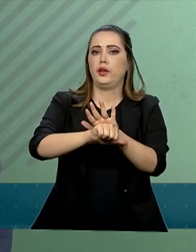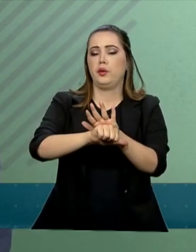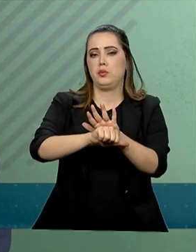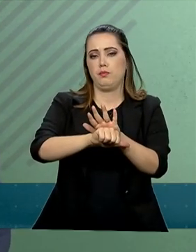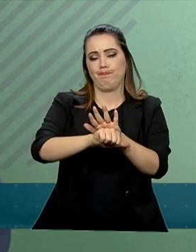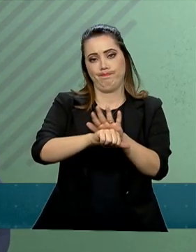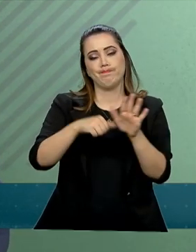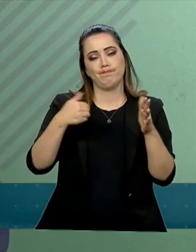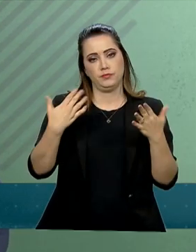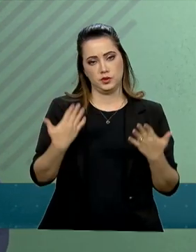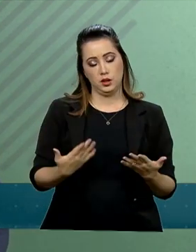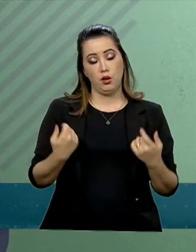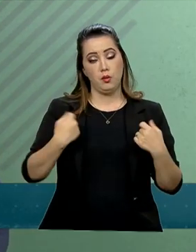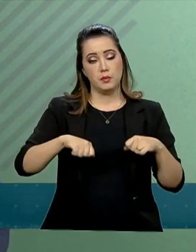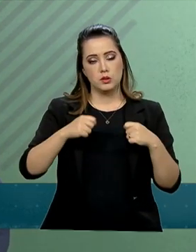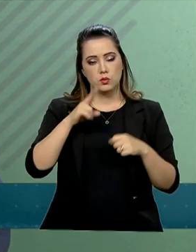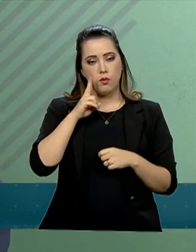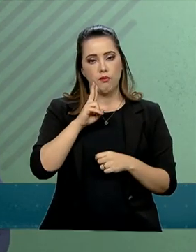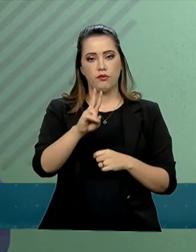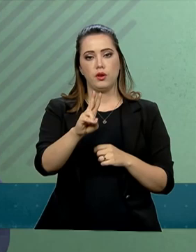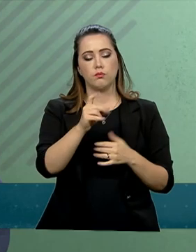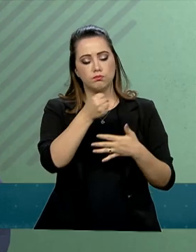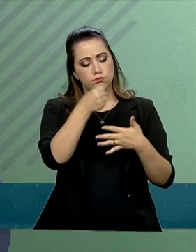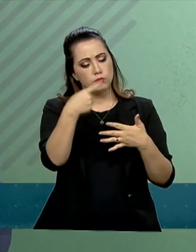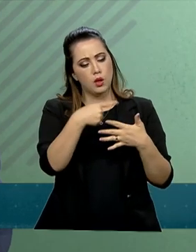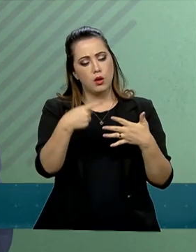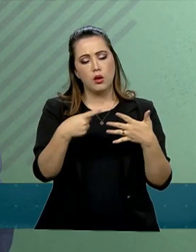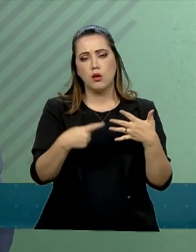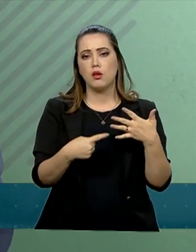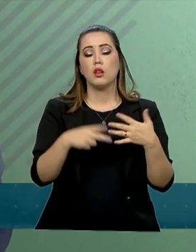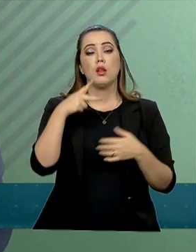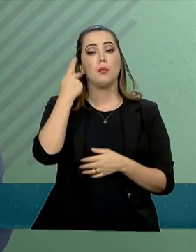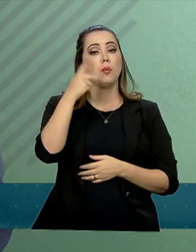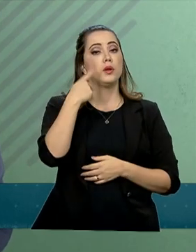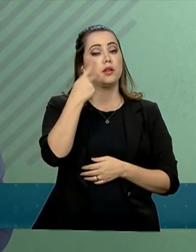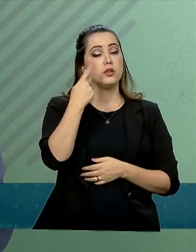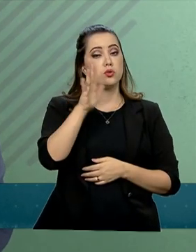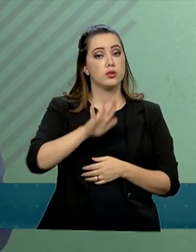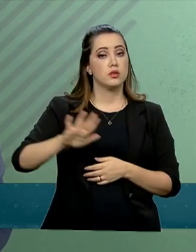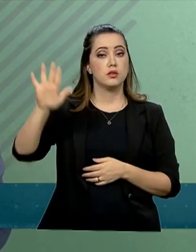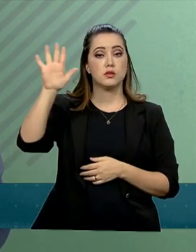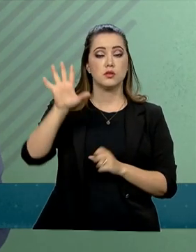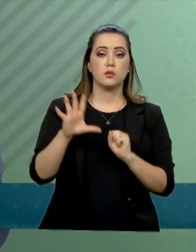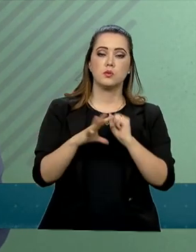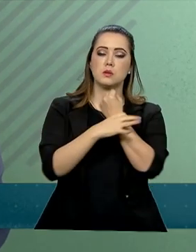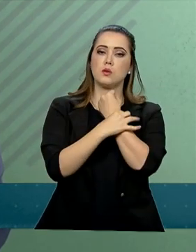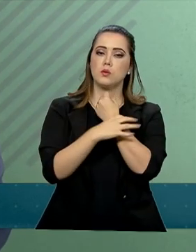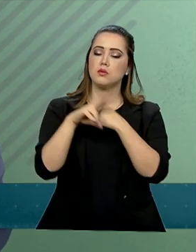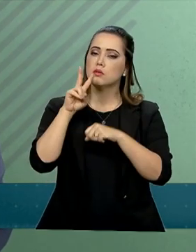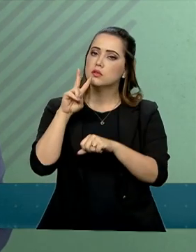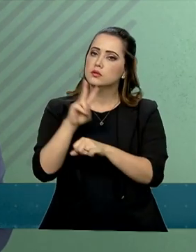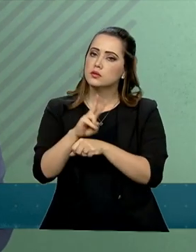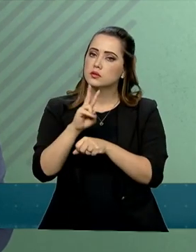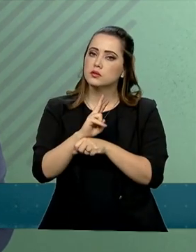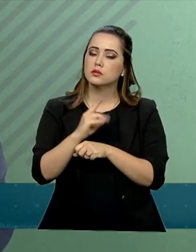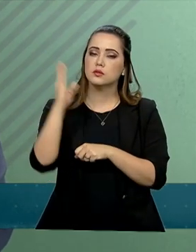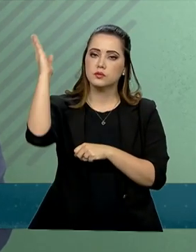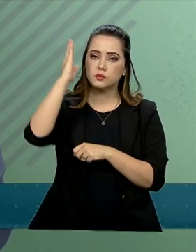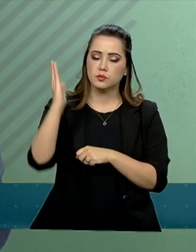diretrizes, objetivos e metas da Política Nacional de Segurança Pública e Defesa Nacional.